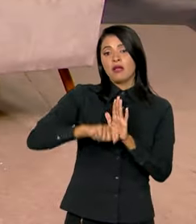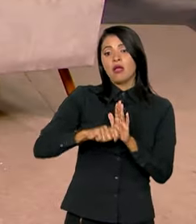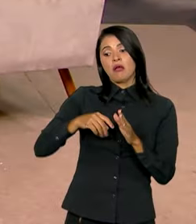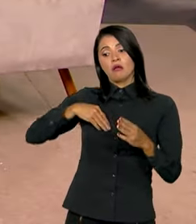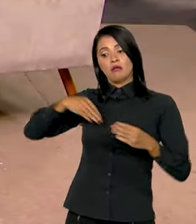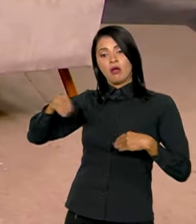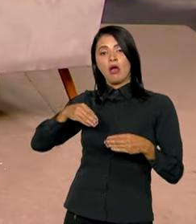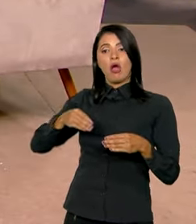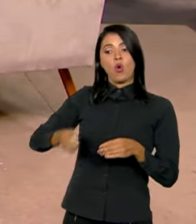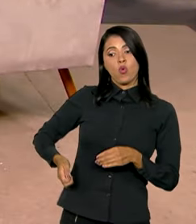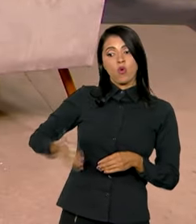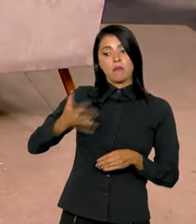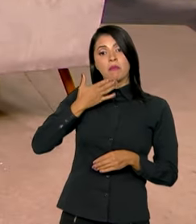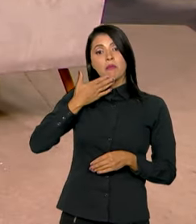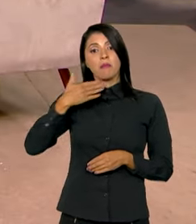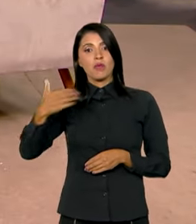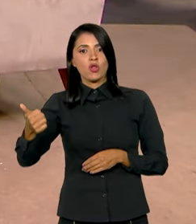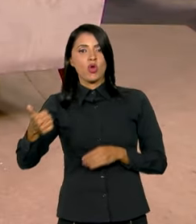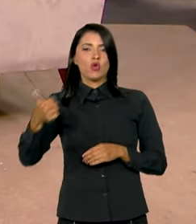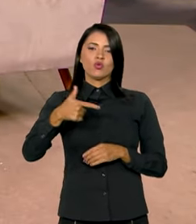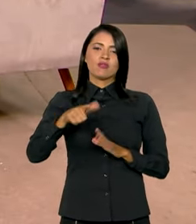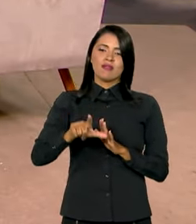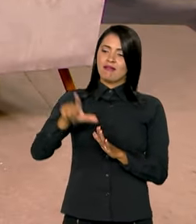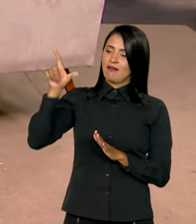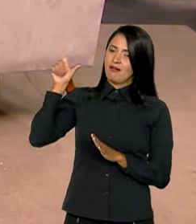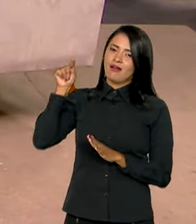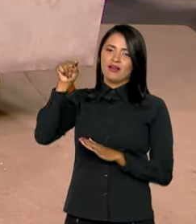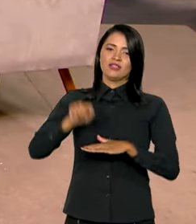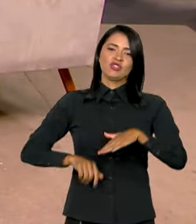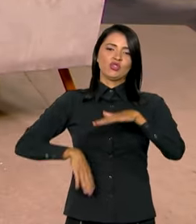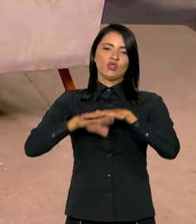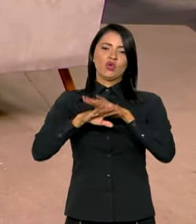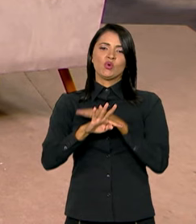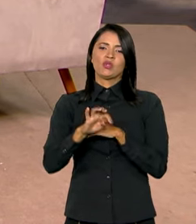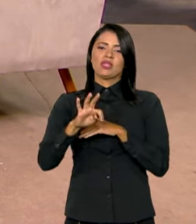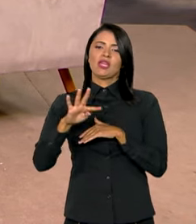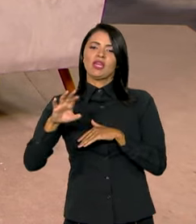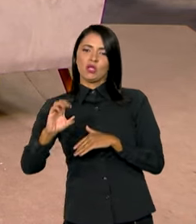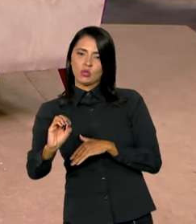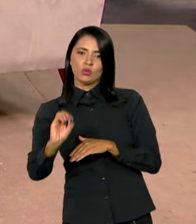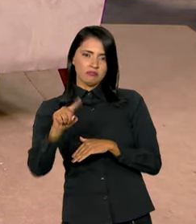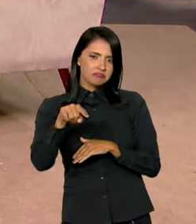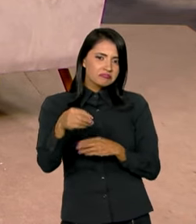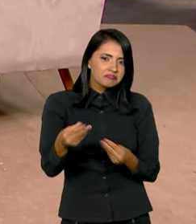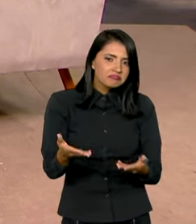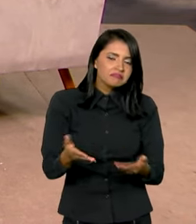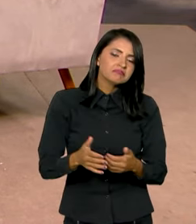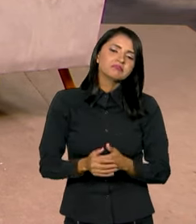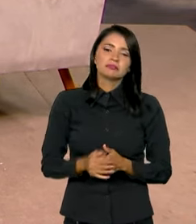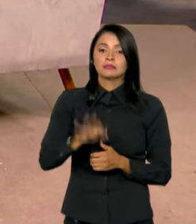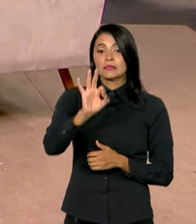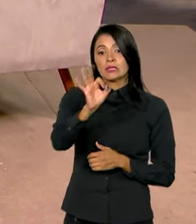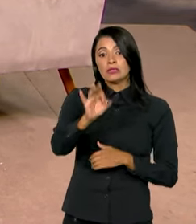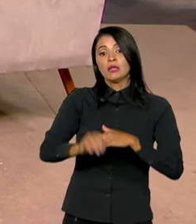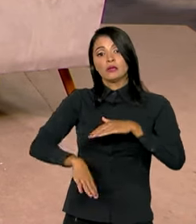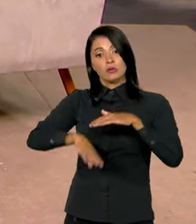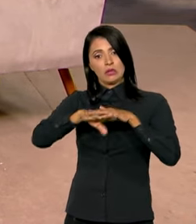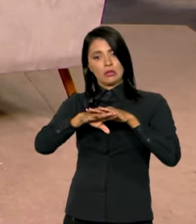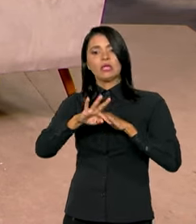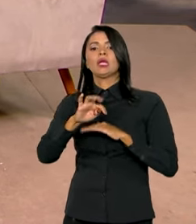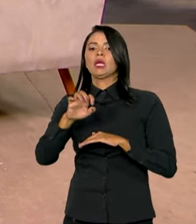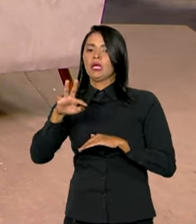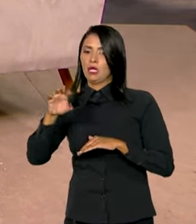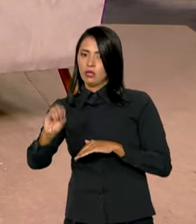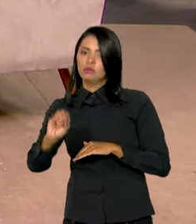os gastos melhor do que fazia antes o teto de gastos, não é? É. O teto de gastos, ele teve o seu efeito, ele foi